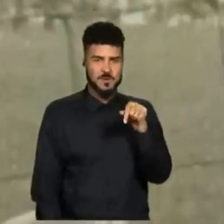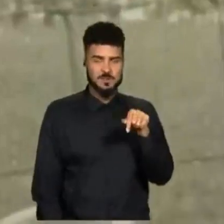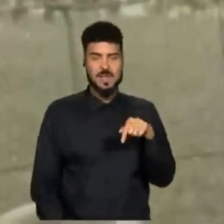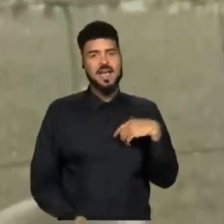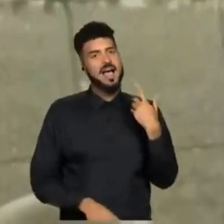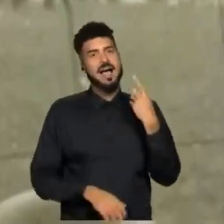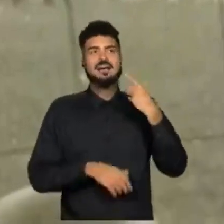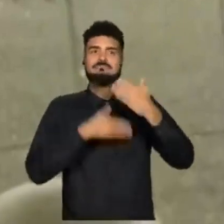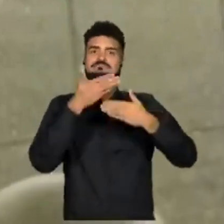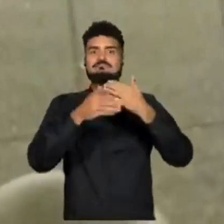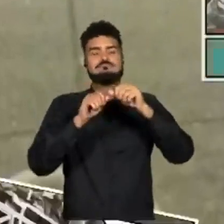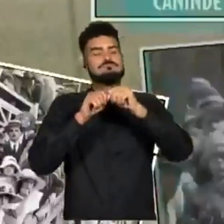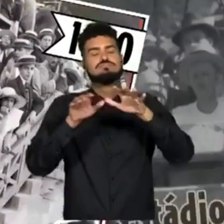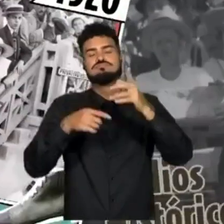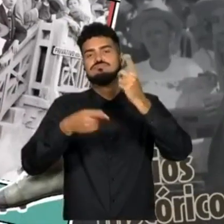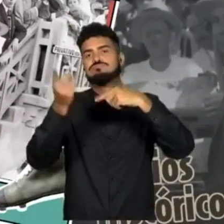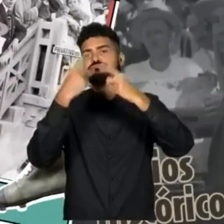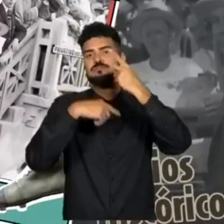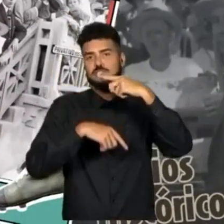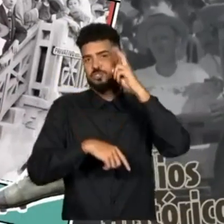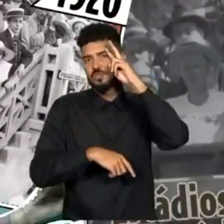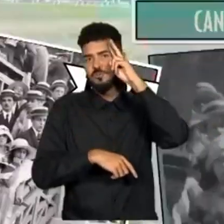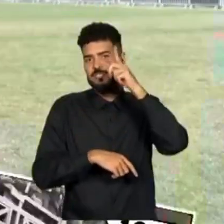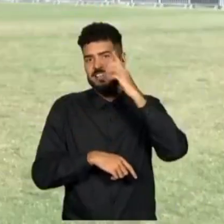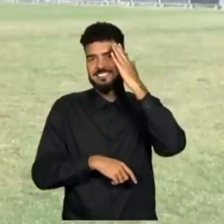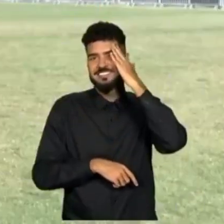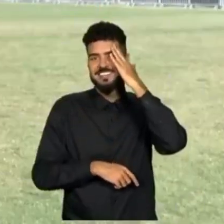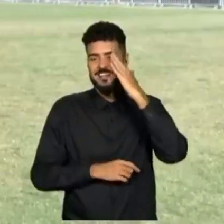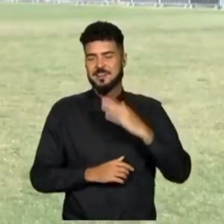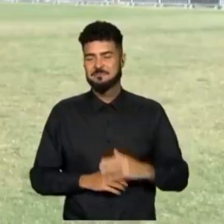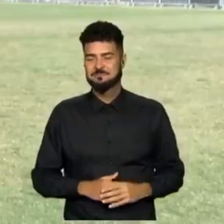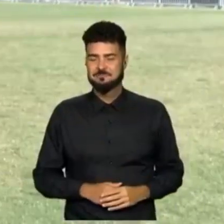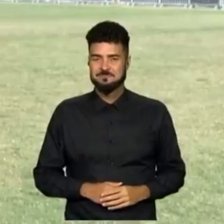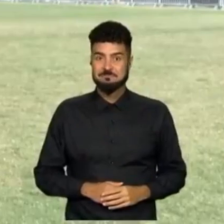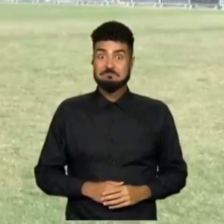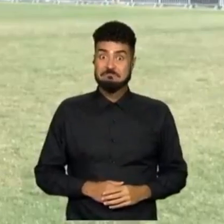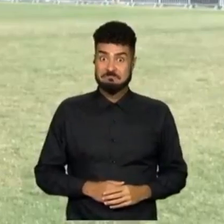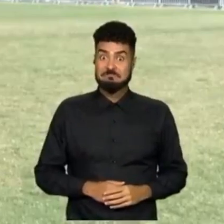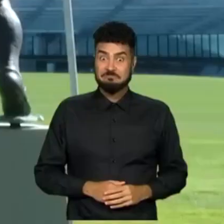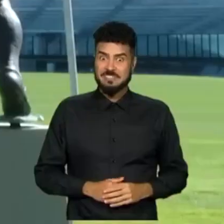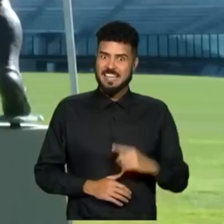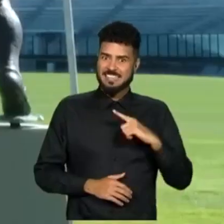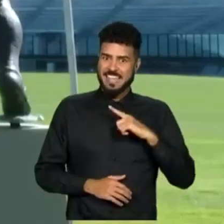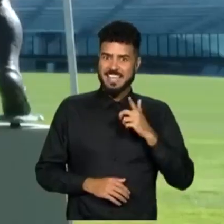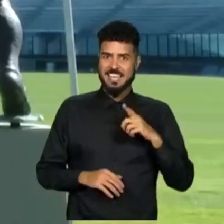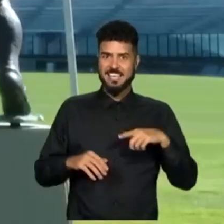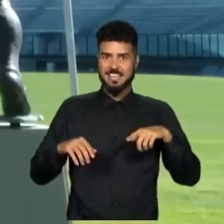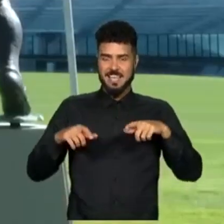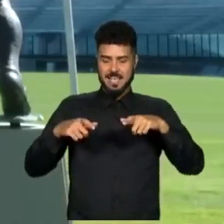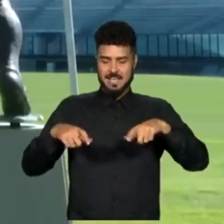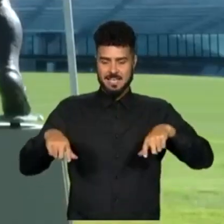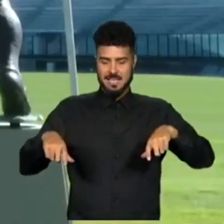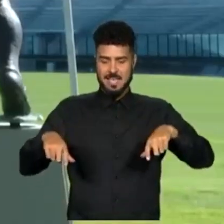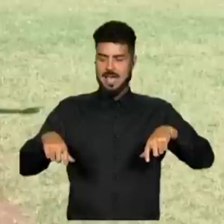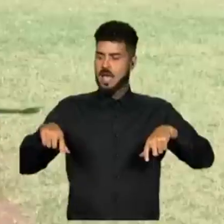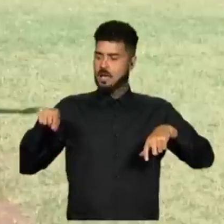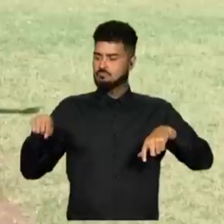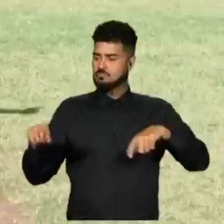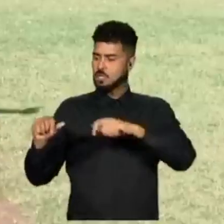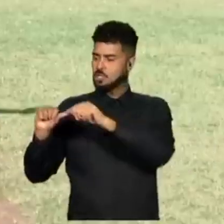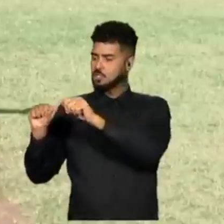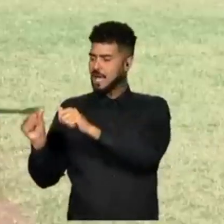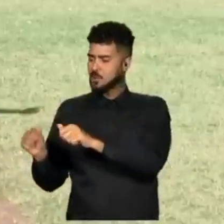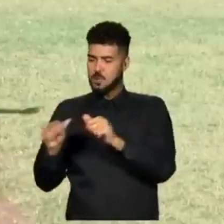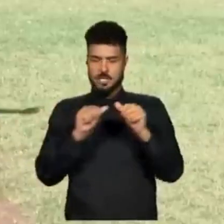bandeira aí, vão cobrar pra que se faça isso, marquibancada ali atrás, não vão ficar esperando a aprovação de lei, ah, isso e aquilo